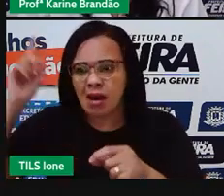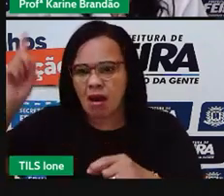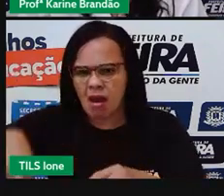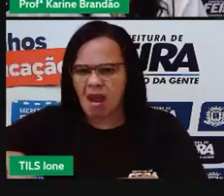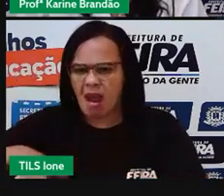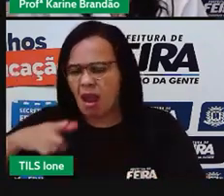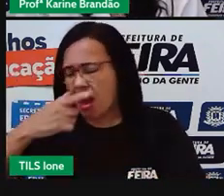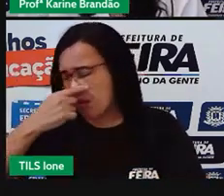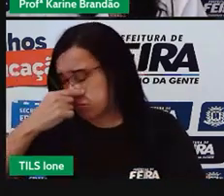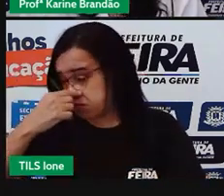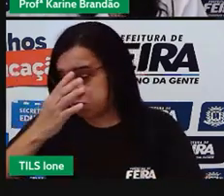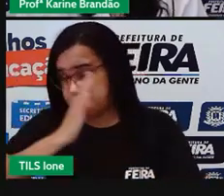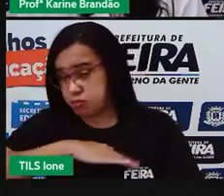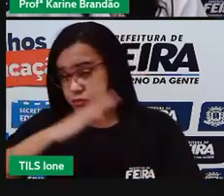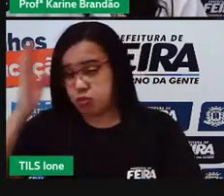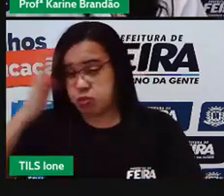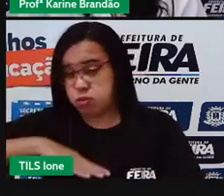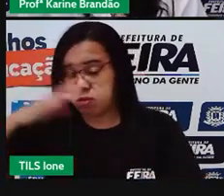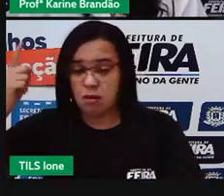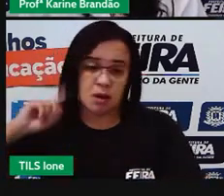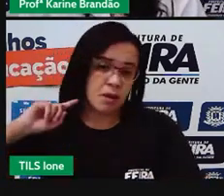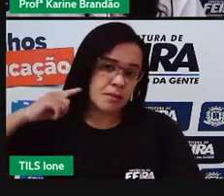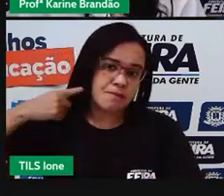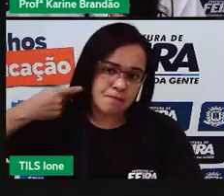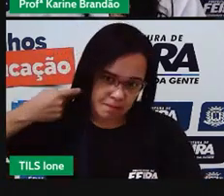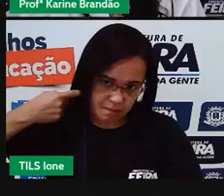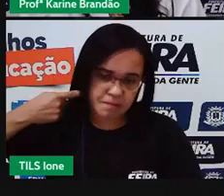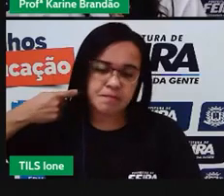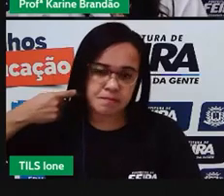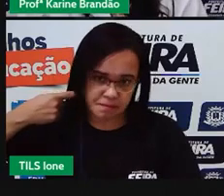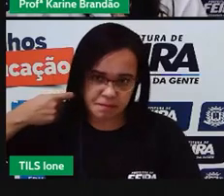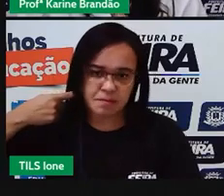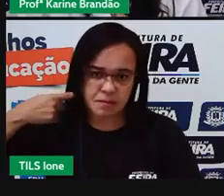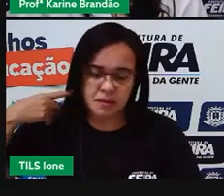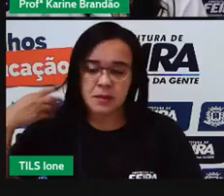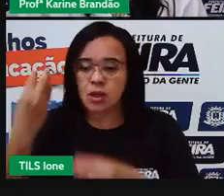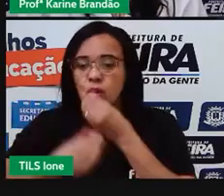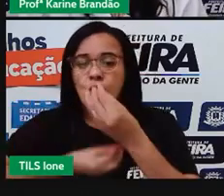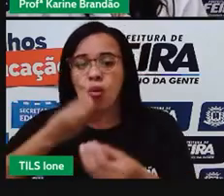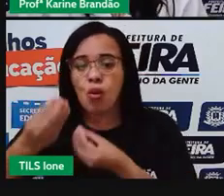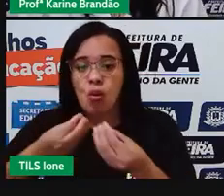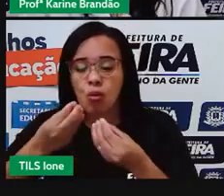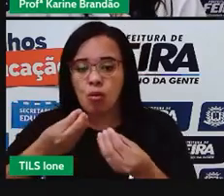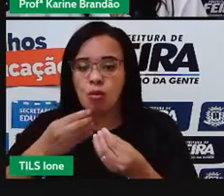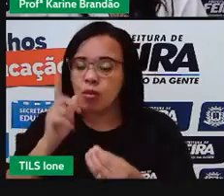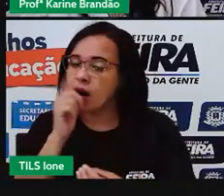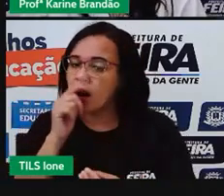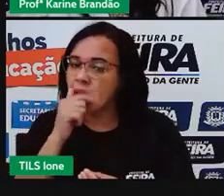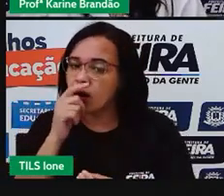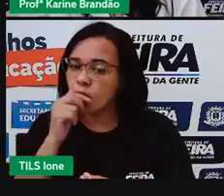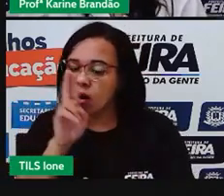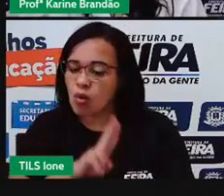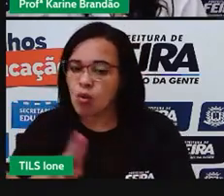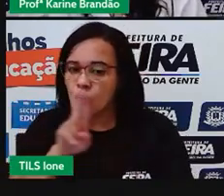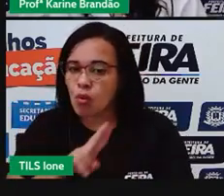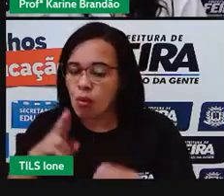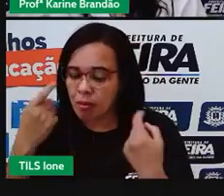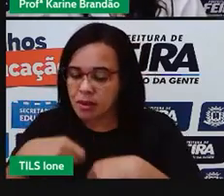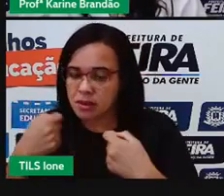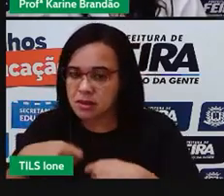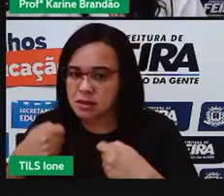né? Para diluir um determinado poluente. Até que a água, com que esse poluente, né?